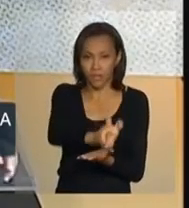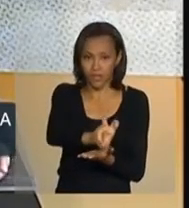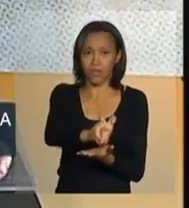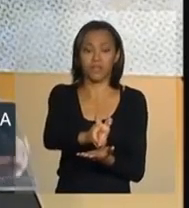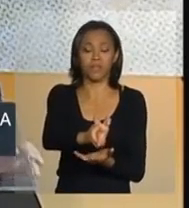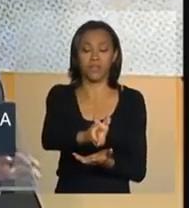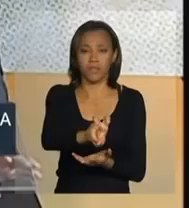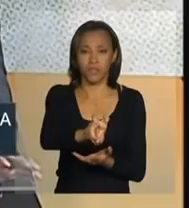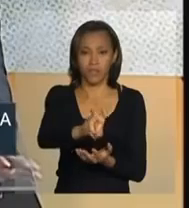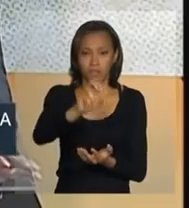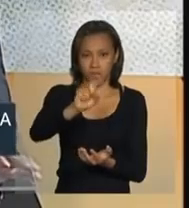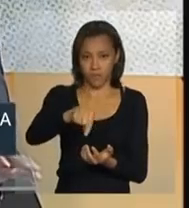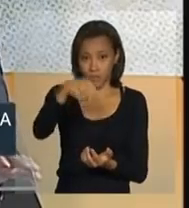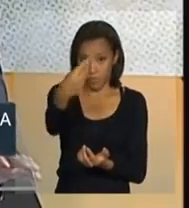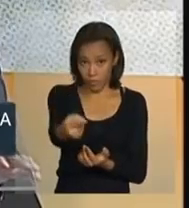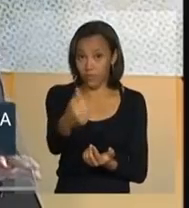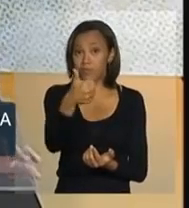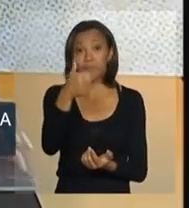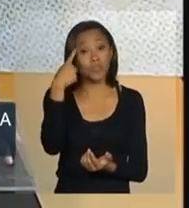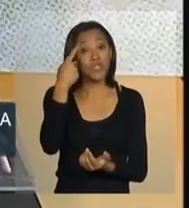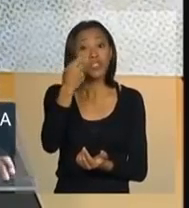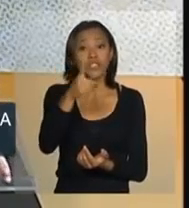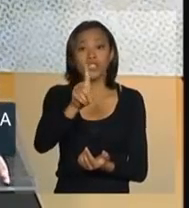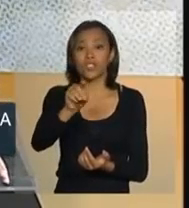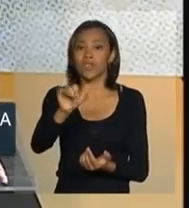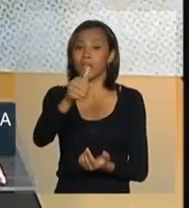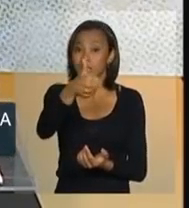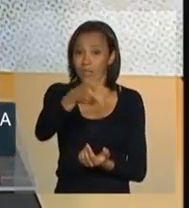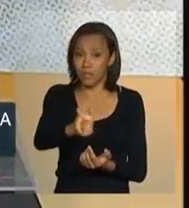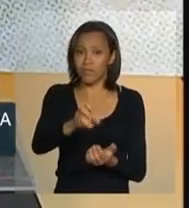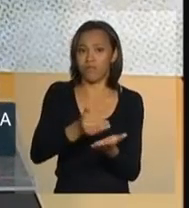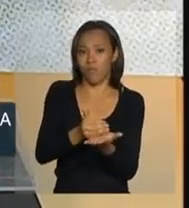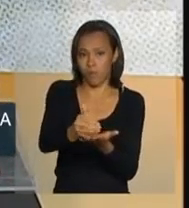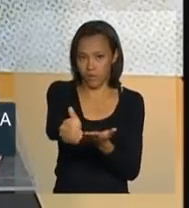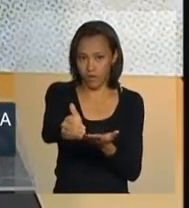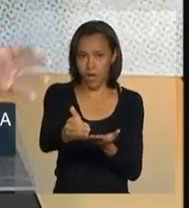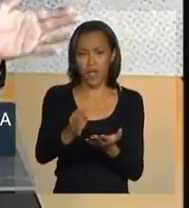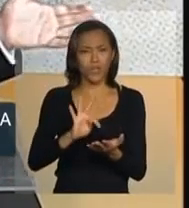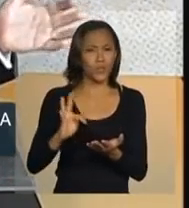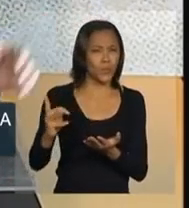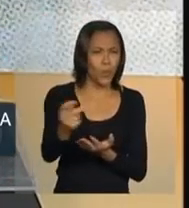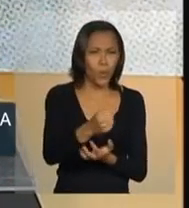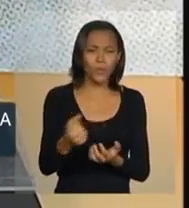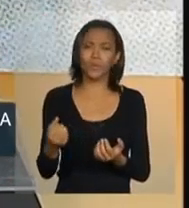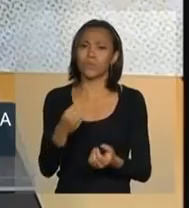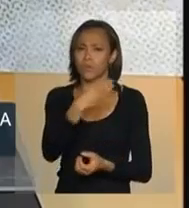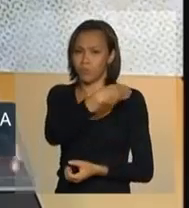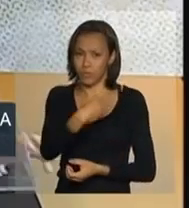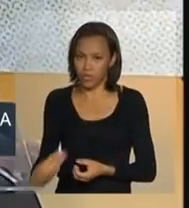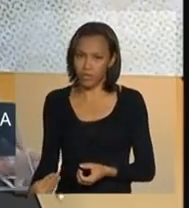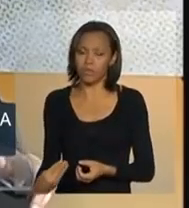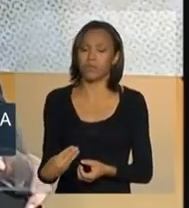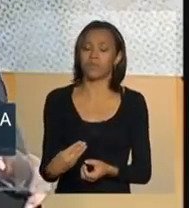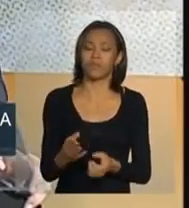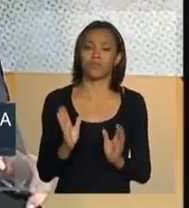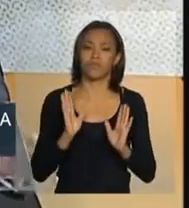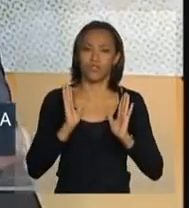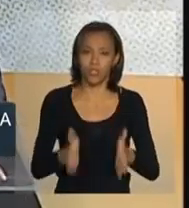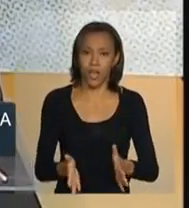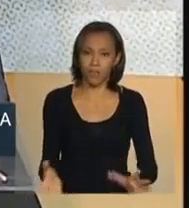no próximo dia 15. Nós vamos estar, inclusive, todos os ministros, vamos estar